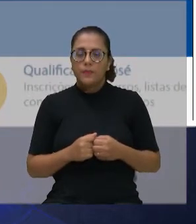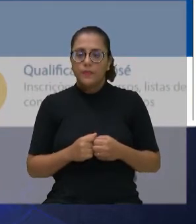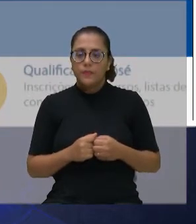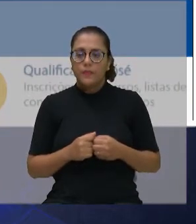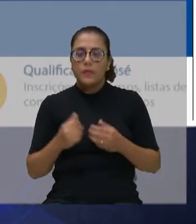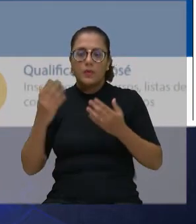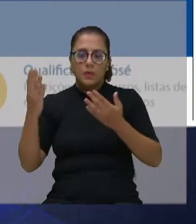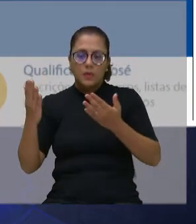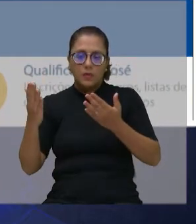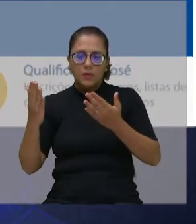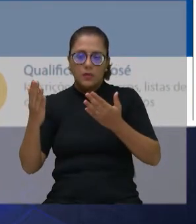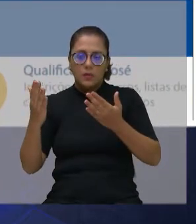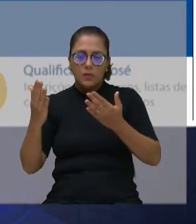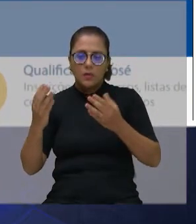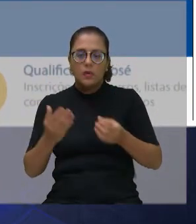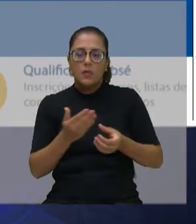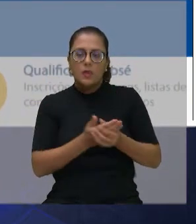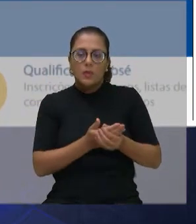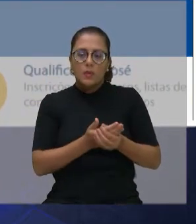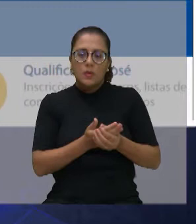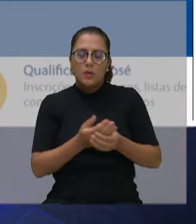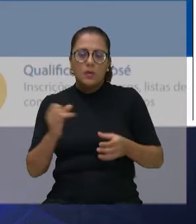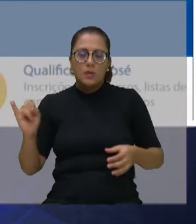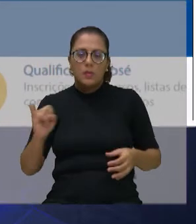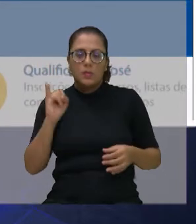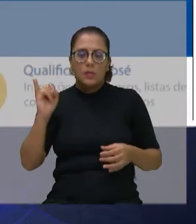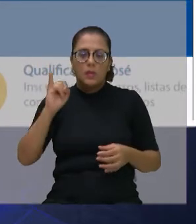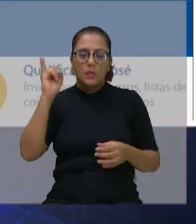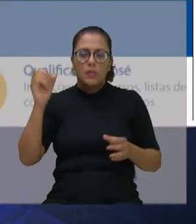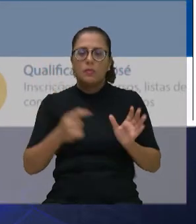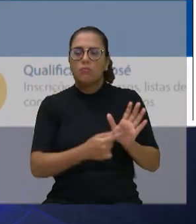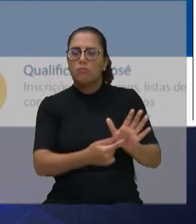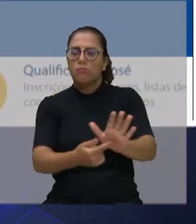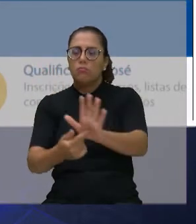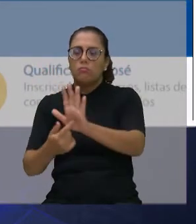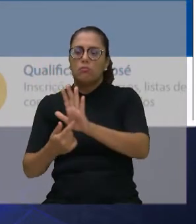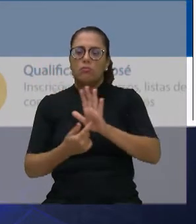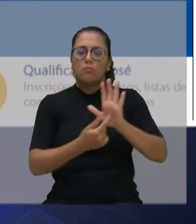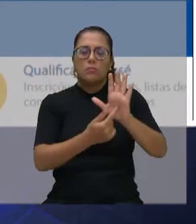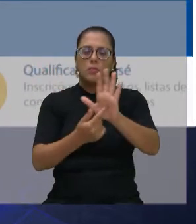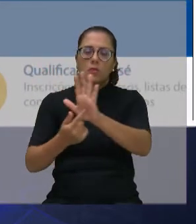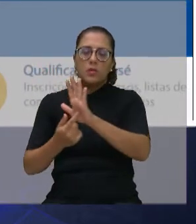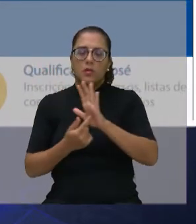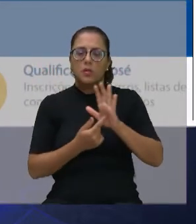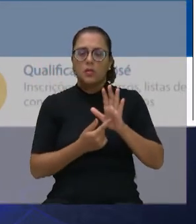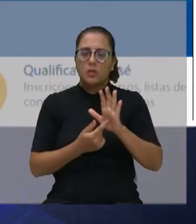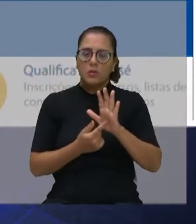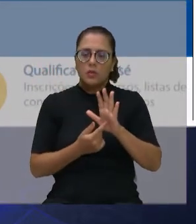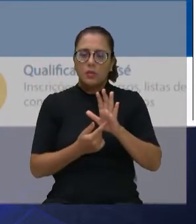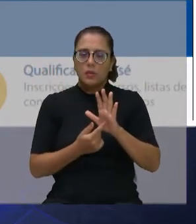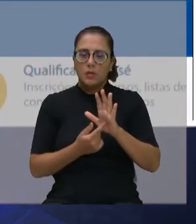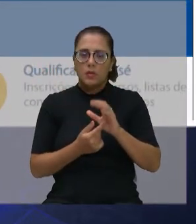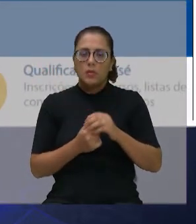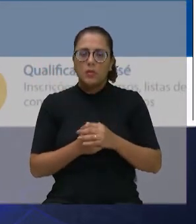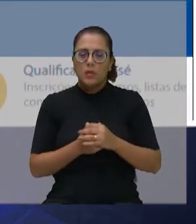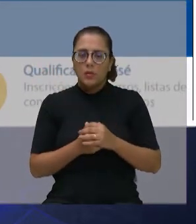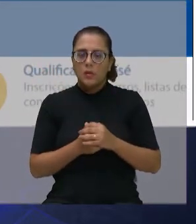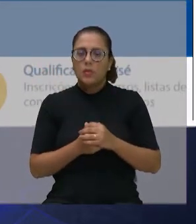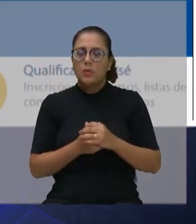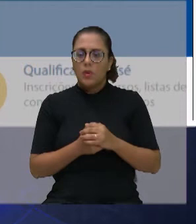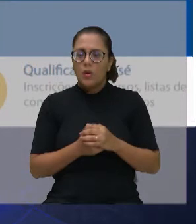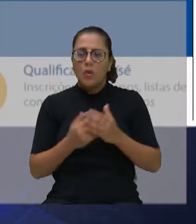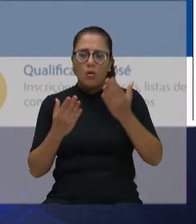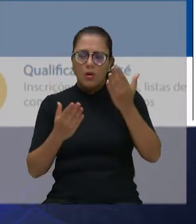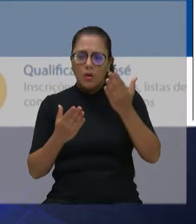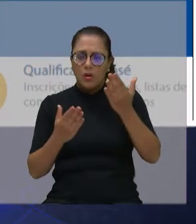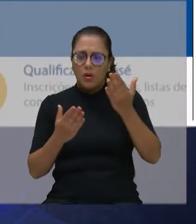Isso aí é um projeto muito importante que eu queria estar divulgando, que é a inscrição para os cursos de cuidador do idoso e